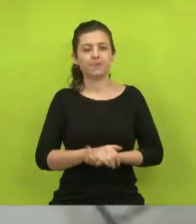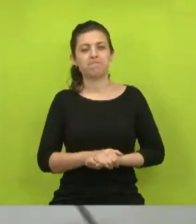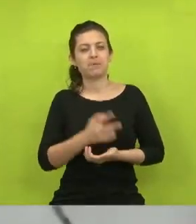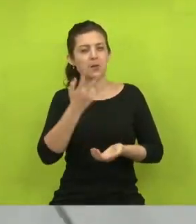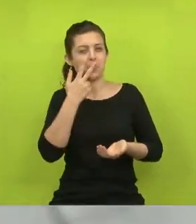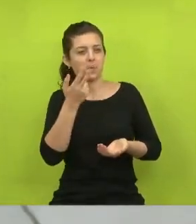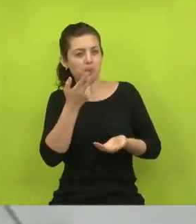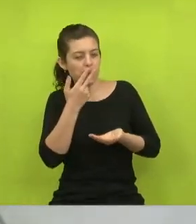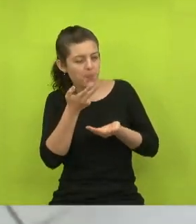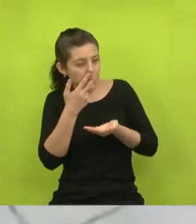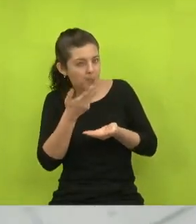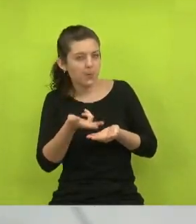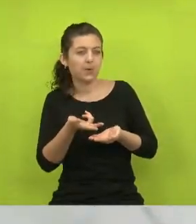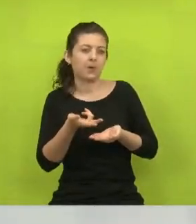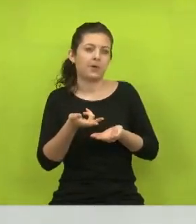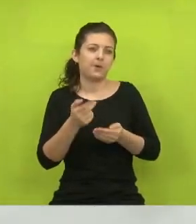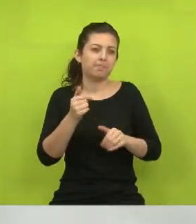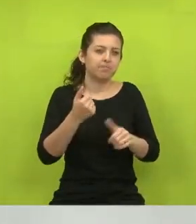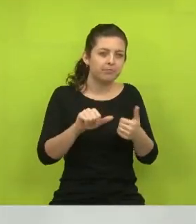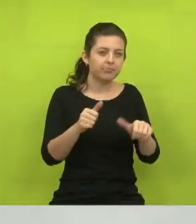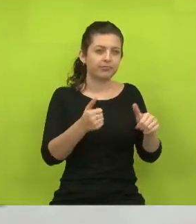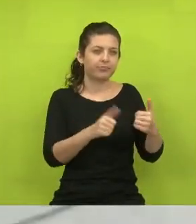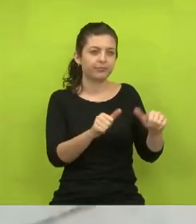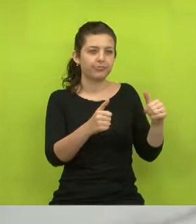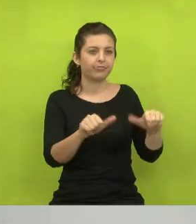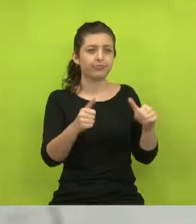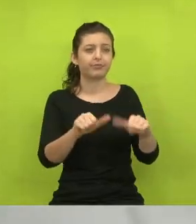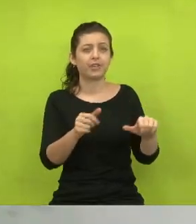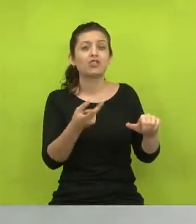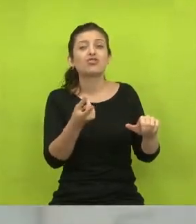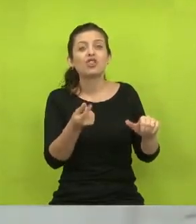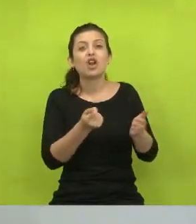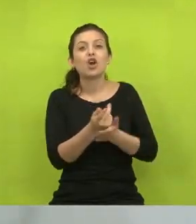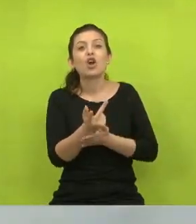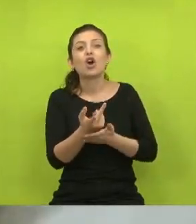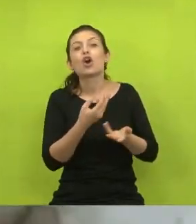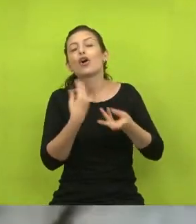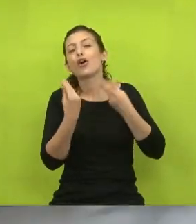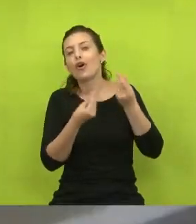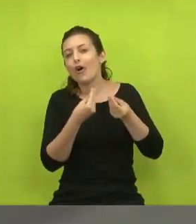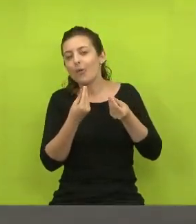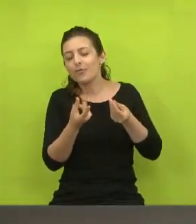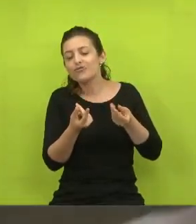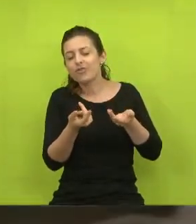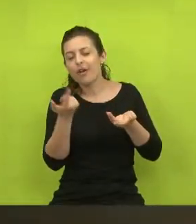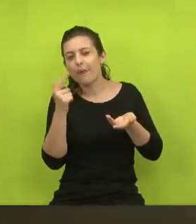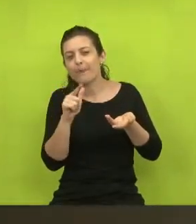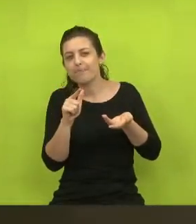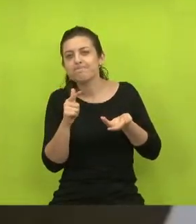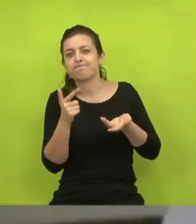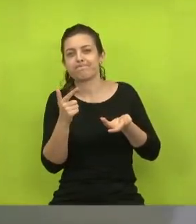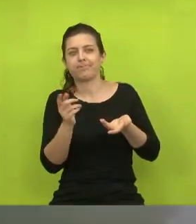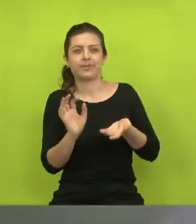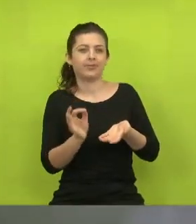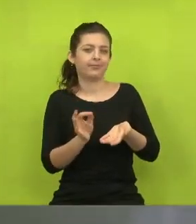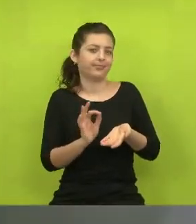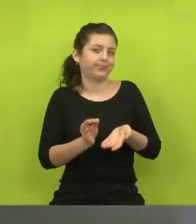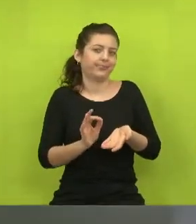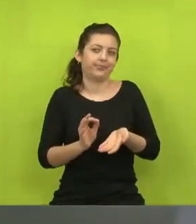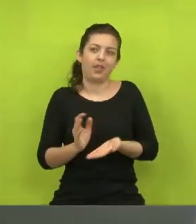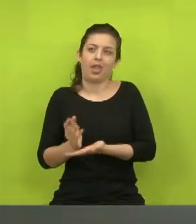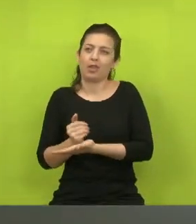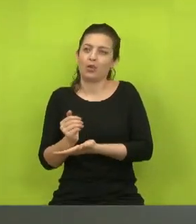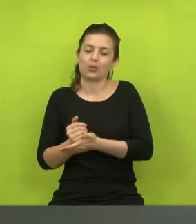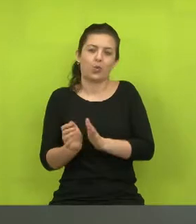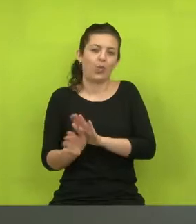Fumam um crack. E é natural que eles precisam de dinheiro para comprar essas drogas. E aonde que eles vão encontrar esse dinheiro? Com certeza absoluta,